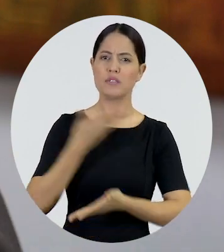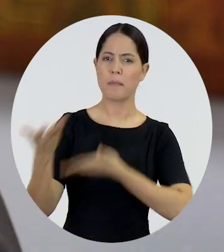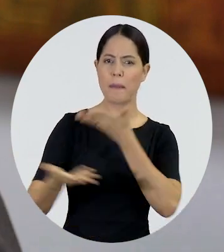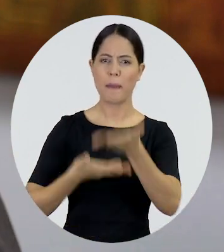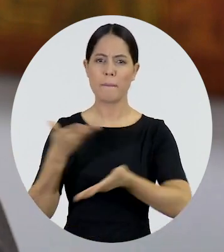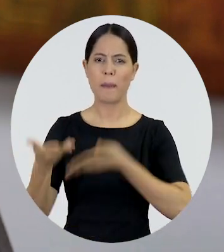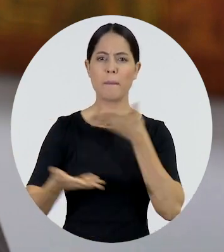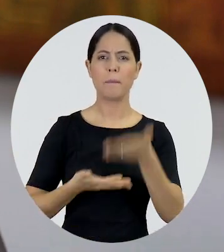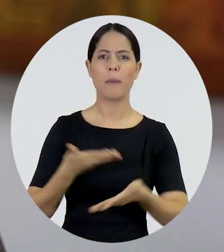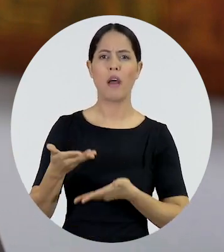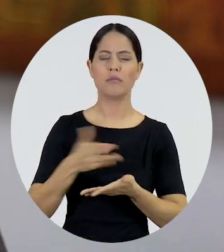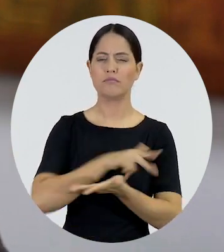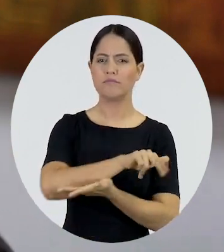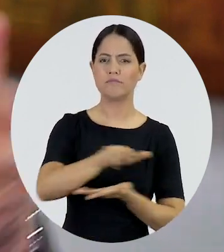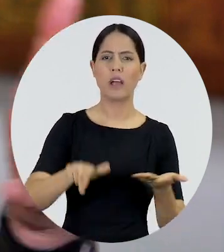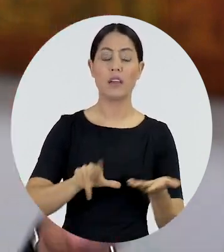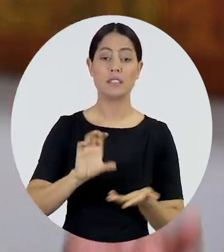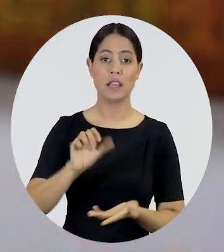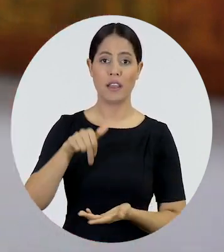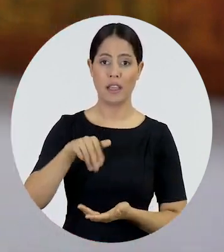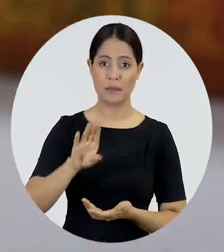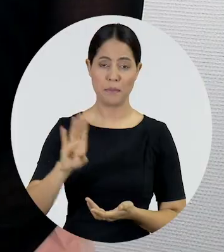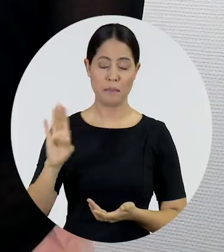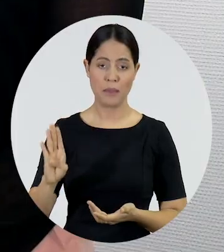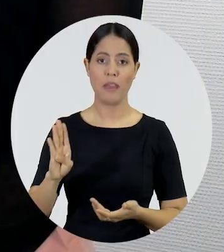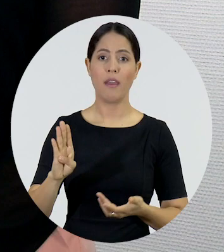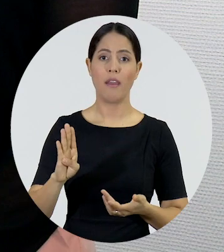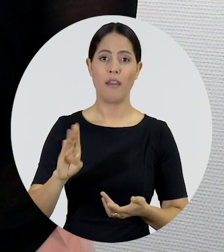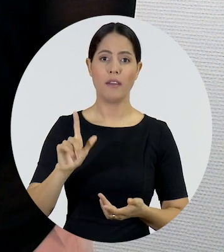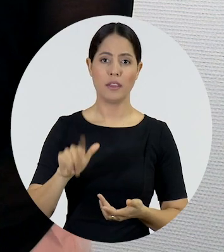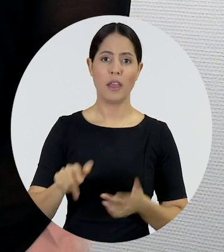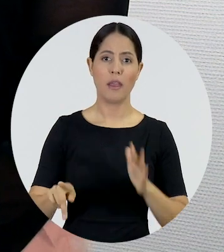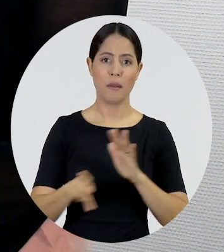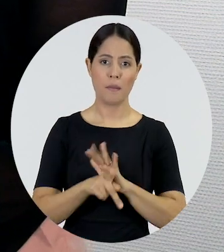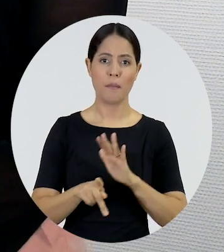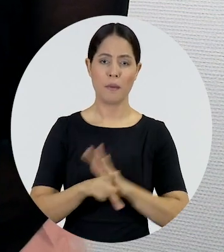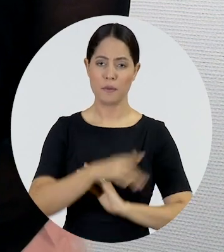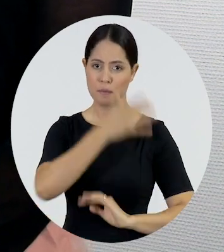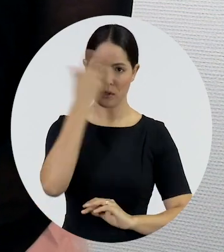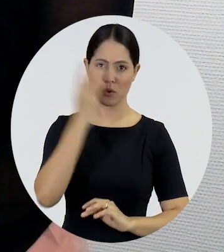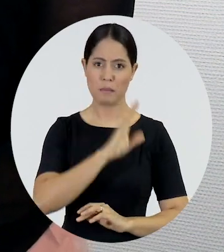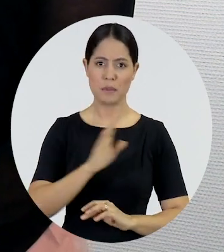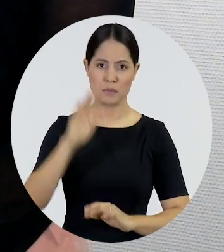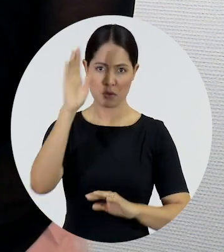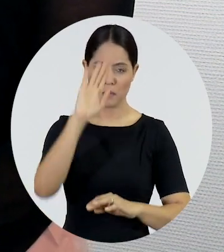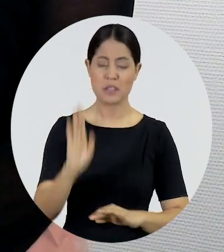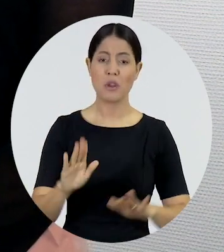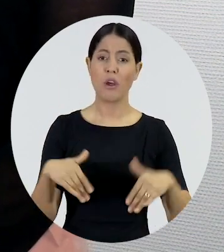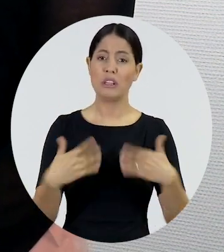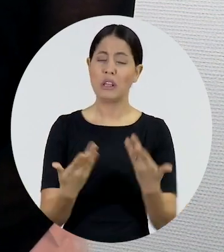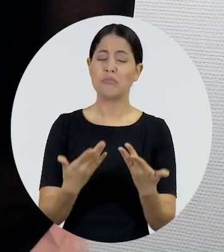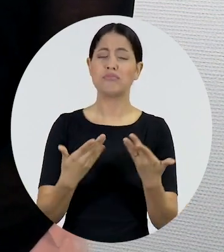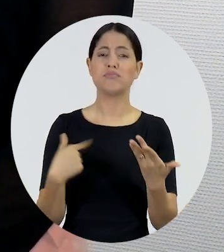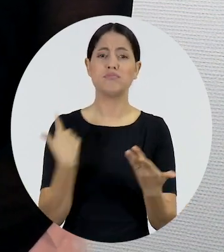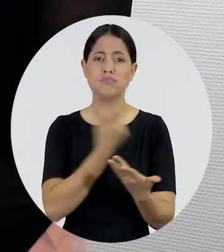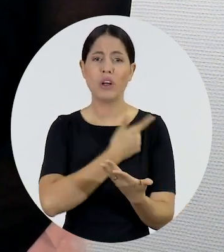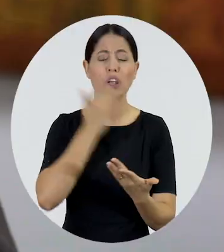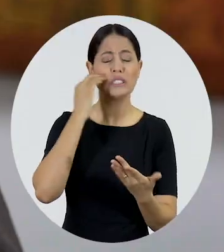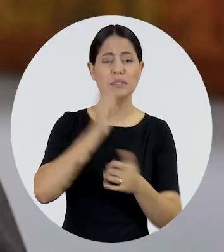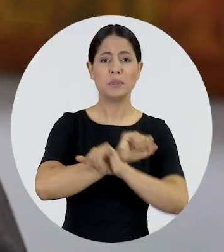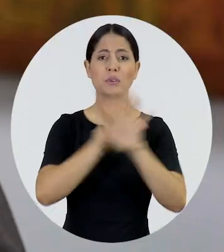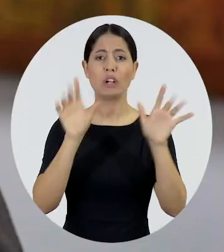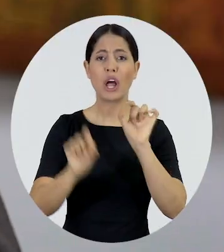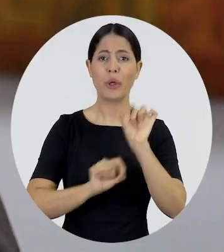com inúmeras instituições, com a CNBB, com a Federência Nacional dos Bispos do Brasil, temos dialogado porque entendemos também